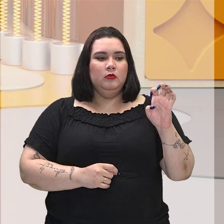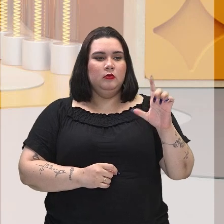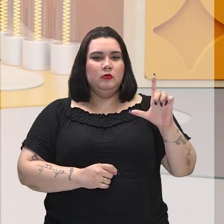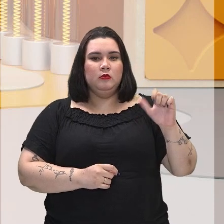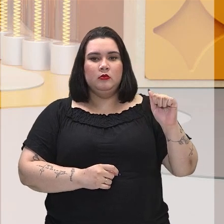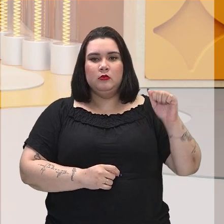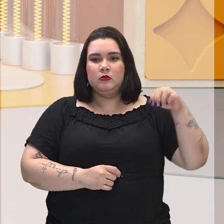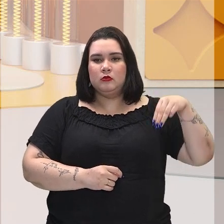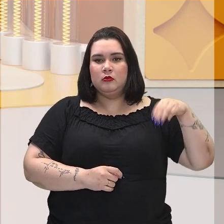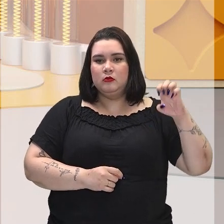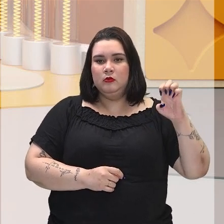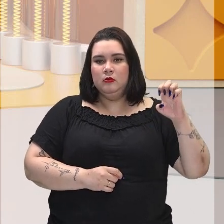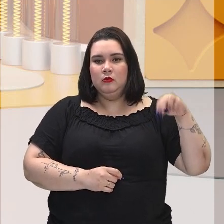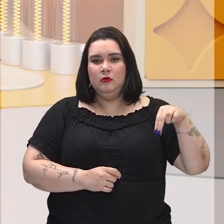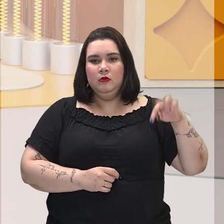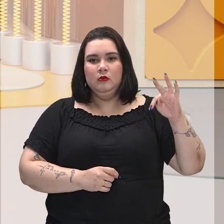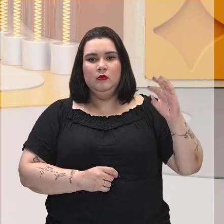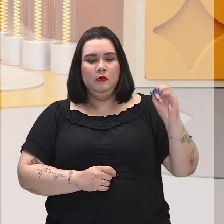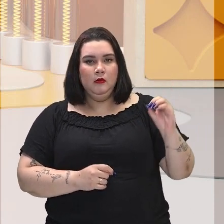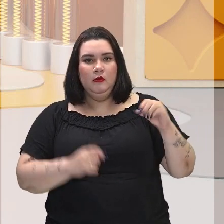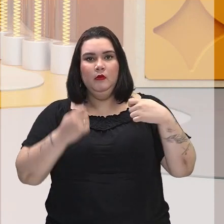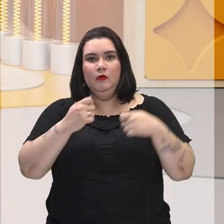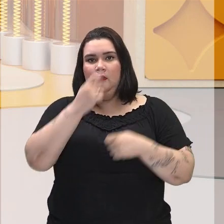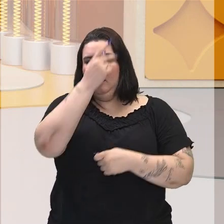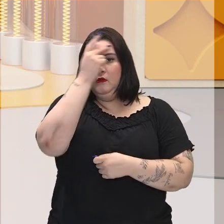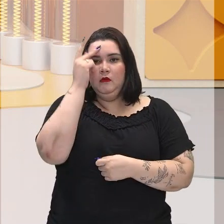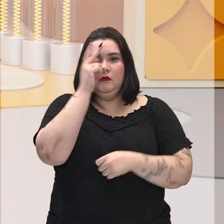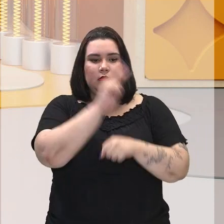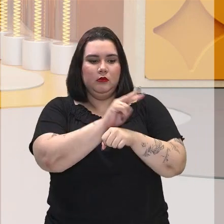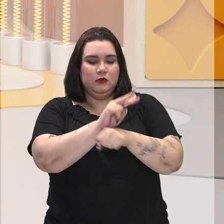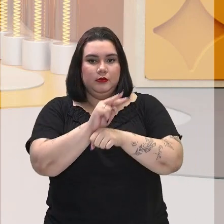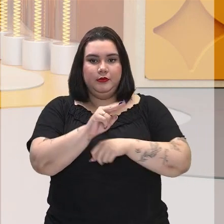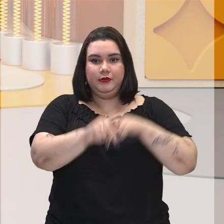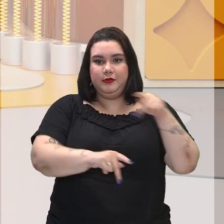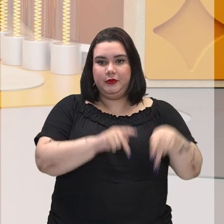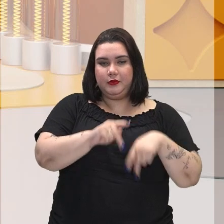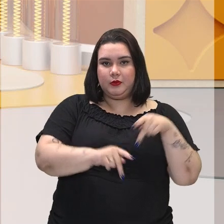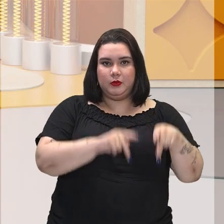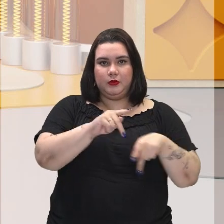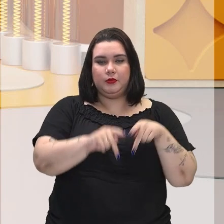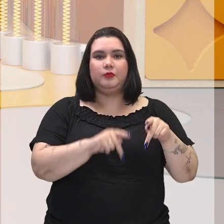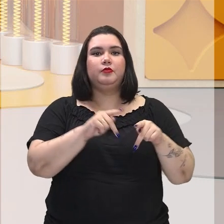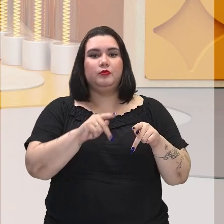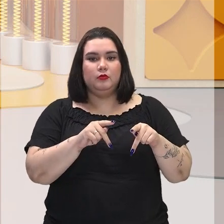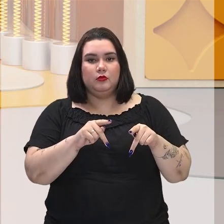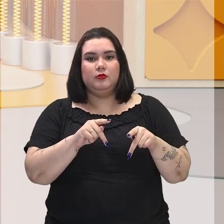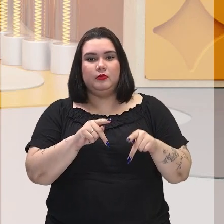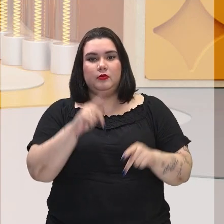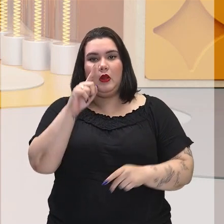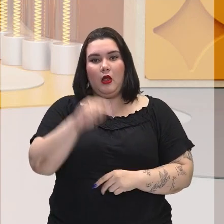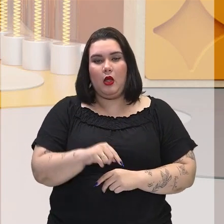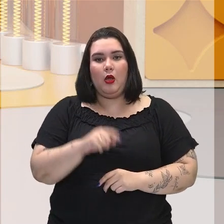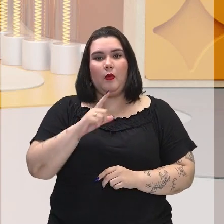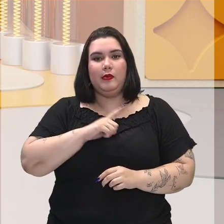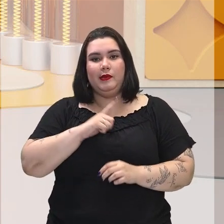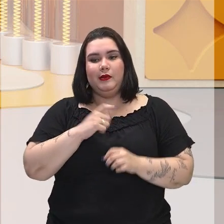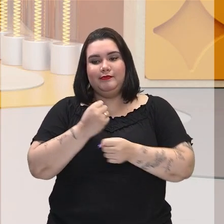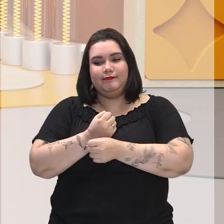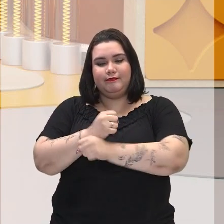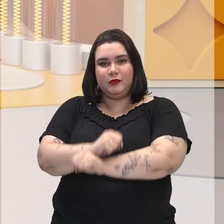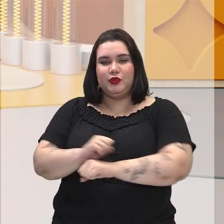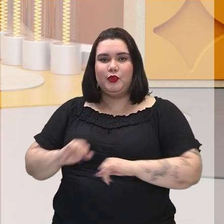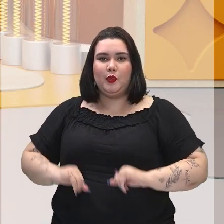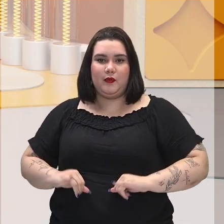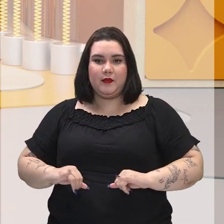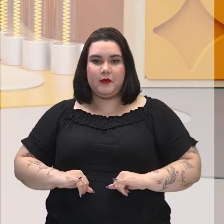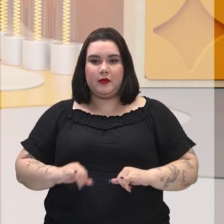alguém tomasse a atitude de cuidar, de proteger essa população que até então era bastante discriminada.